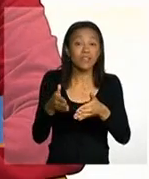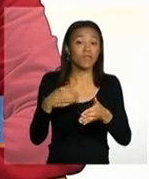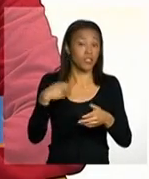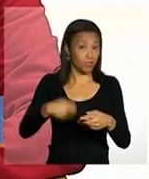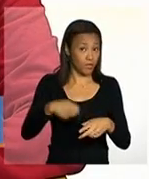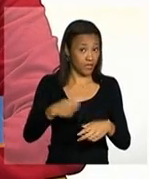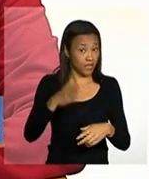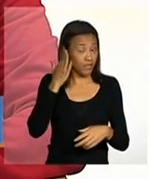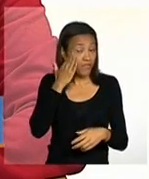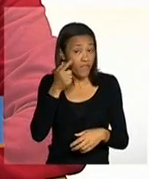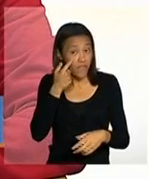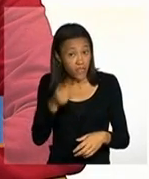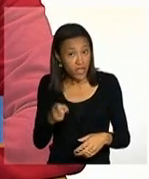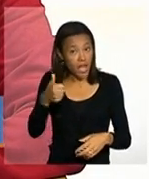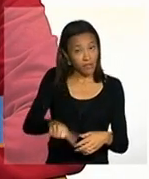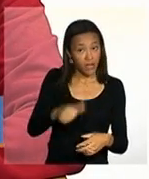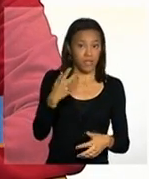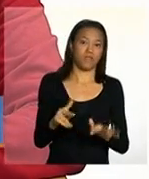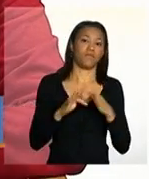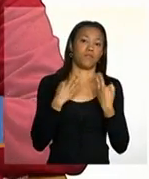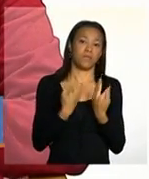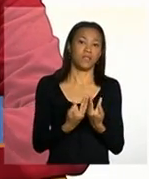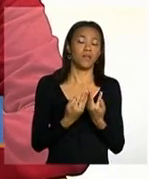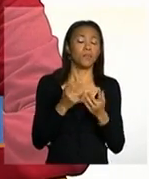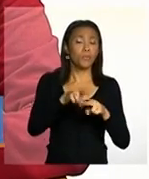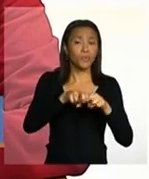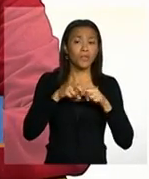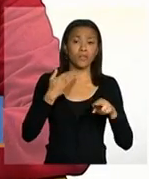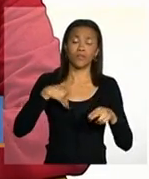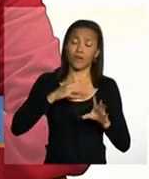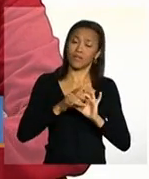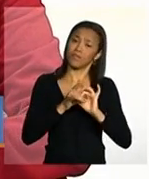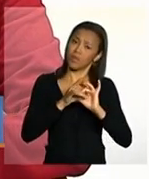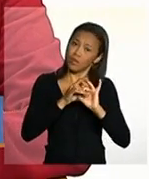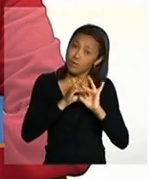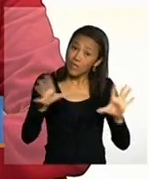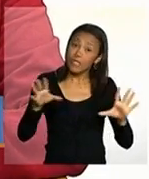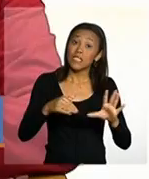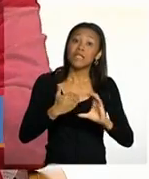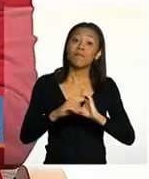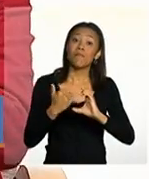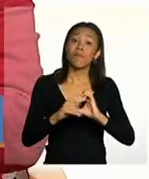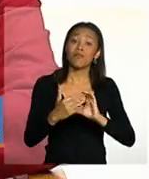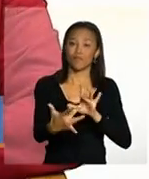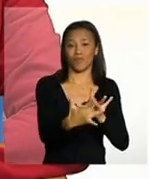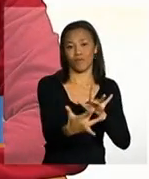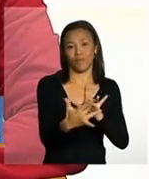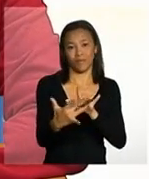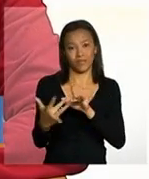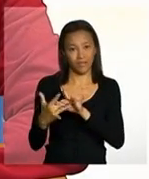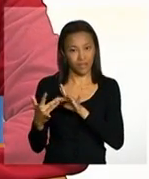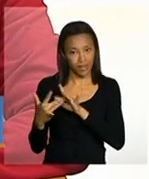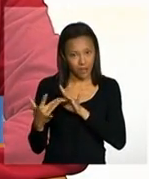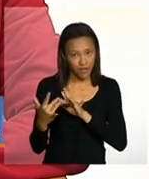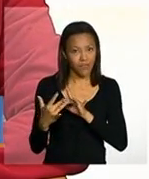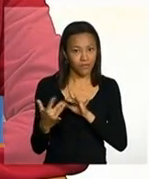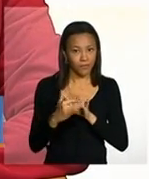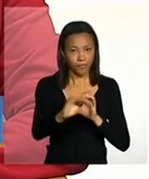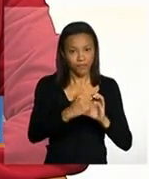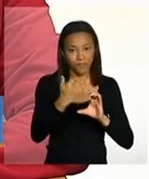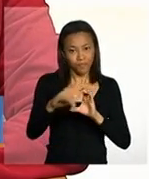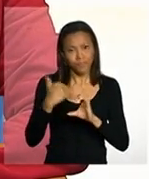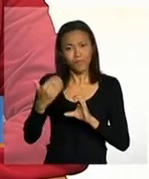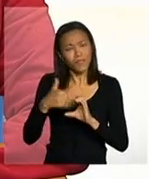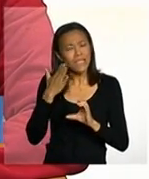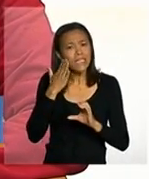precisaria avaliar a situação dessa família por isso a gente deixa os nossos e-mails de contato acho que até para encaminhar os NIS dessas famílias para a gente